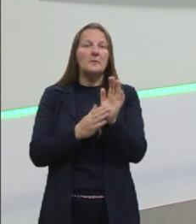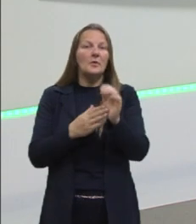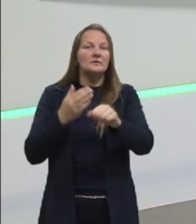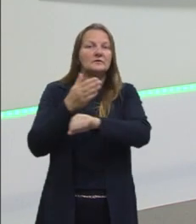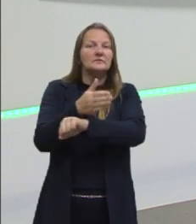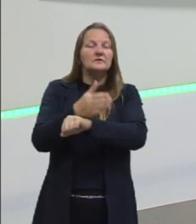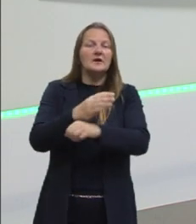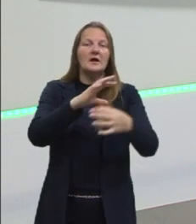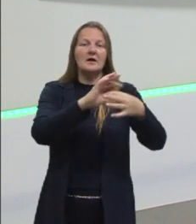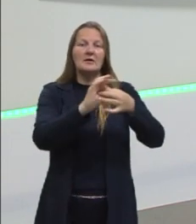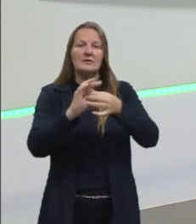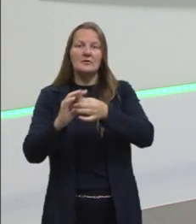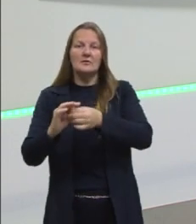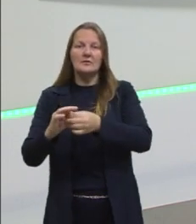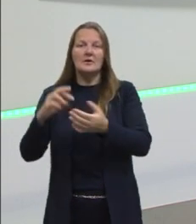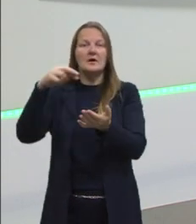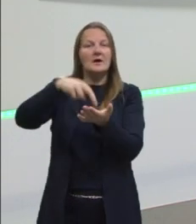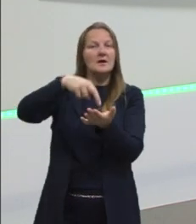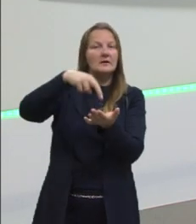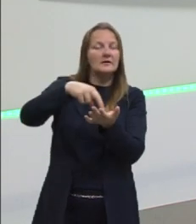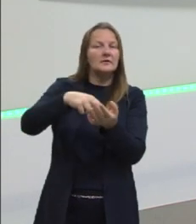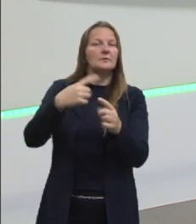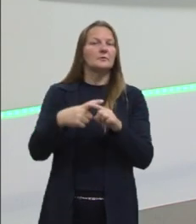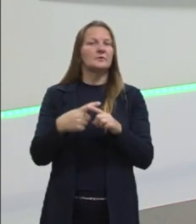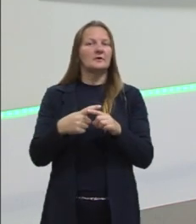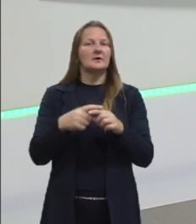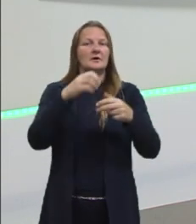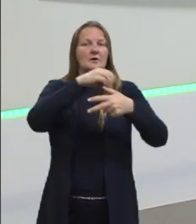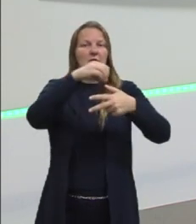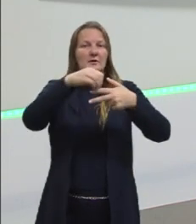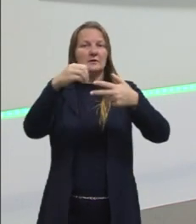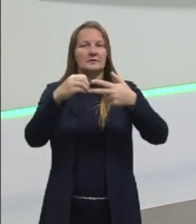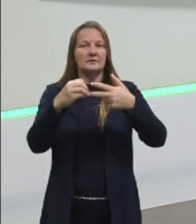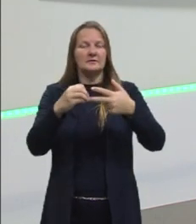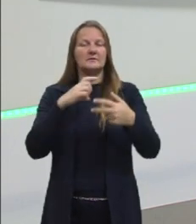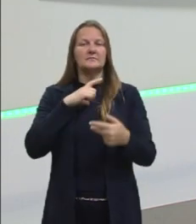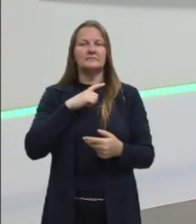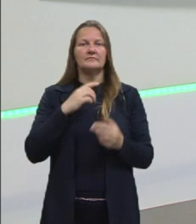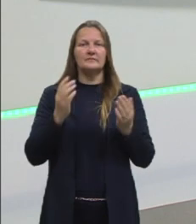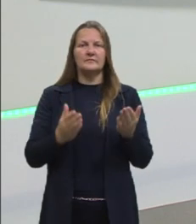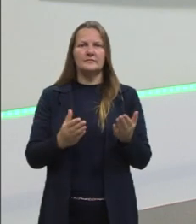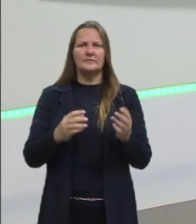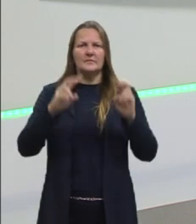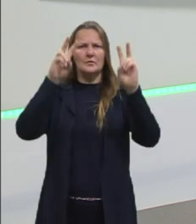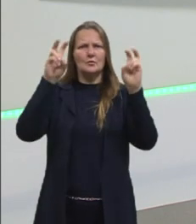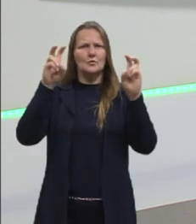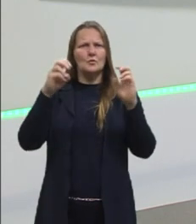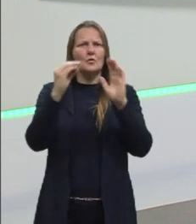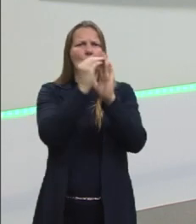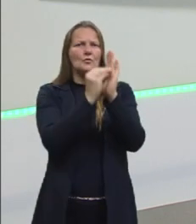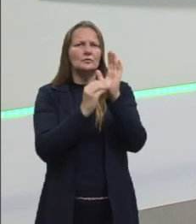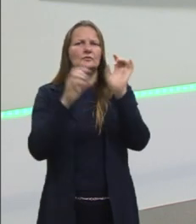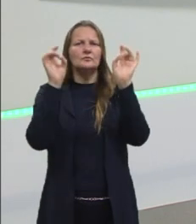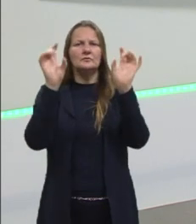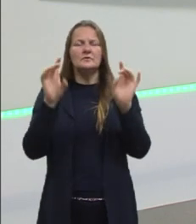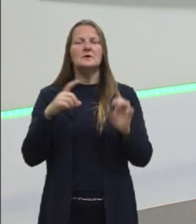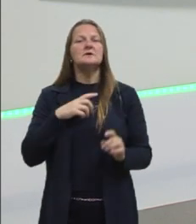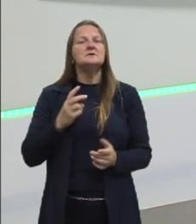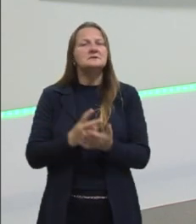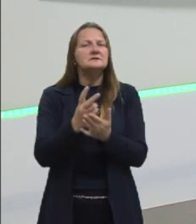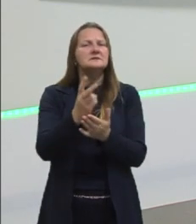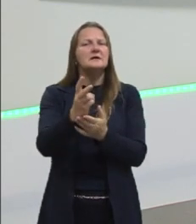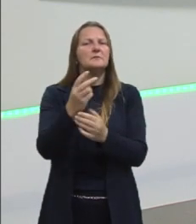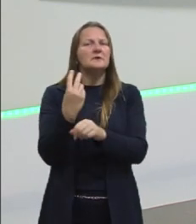na realidade. Por quê? As questões do Enem, embora abordem um conteúdo específico, ela sempre